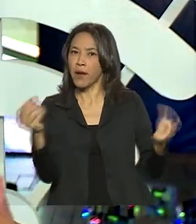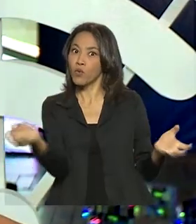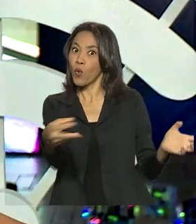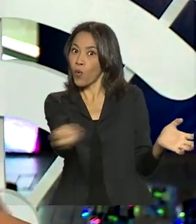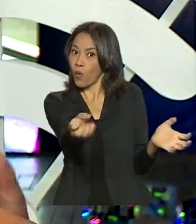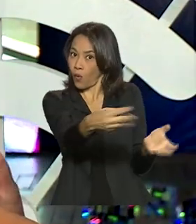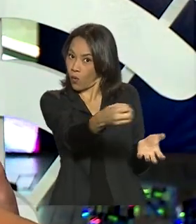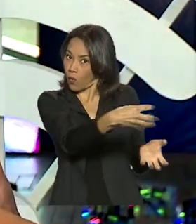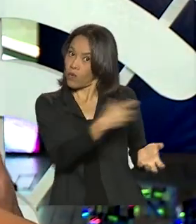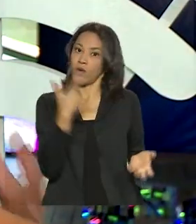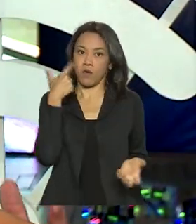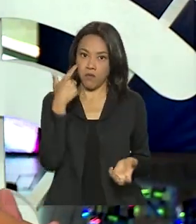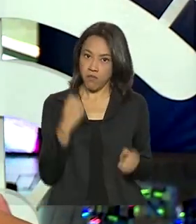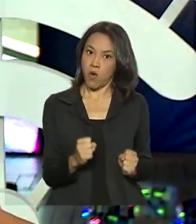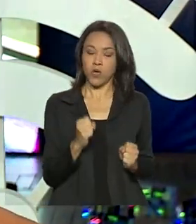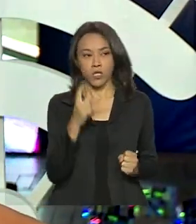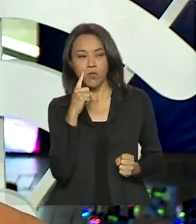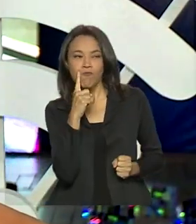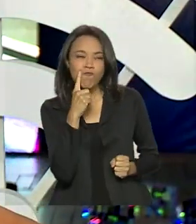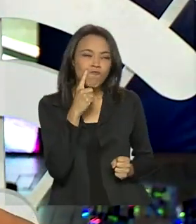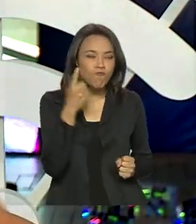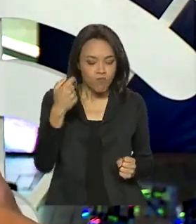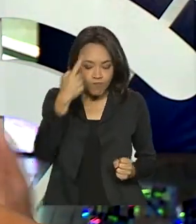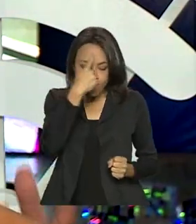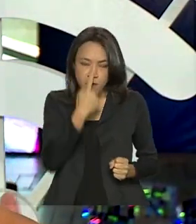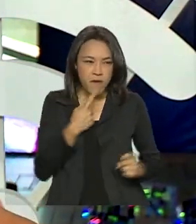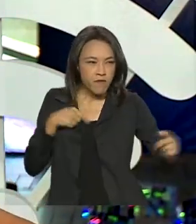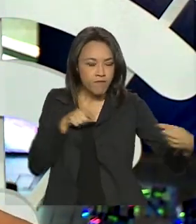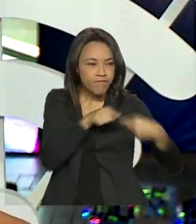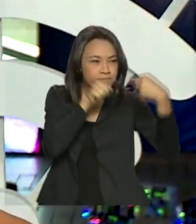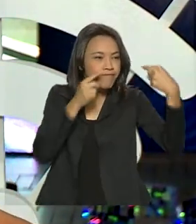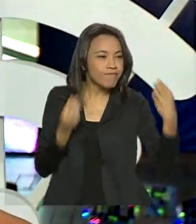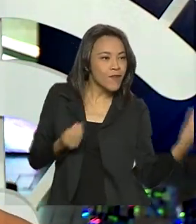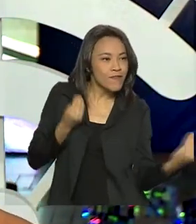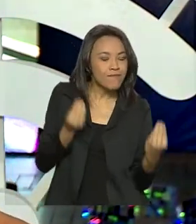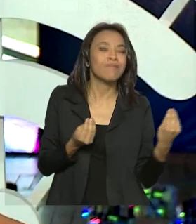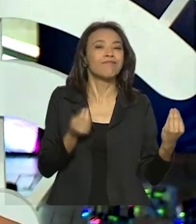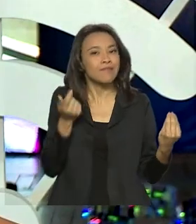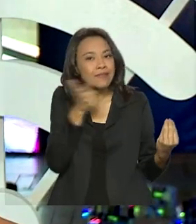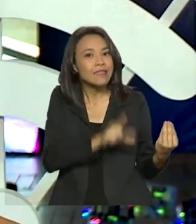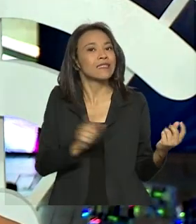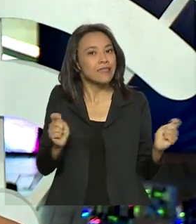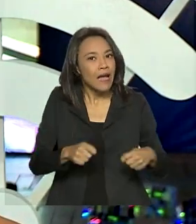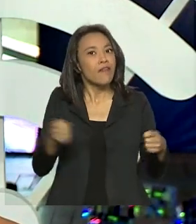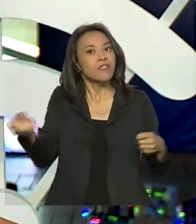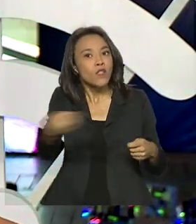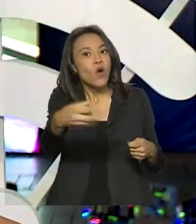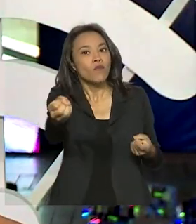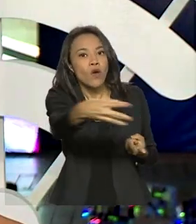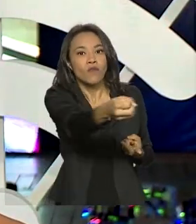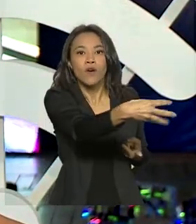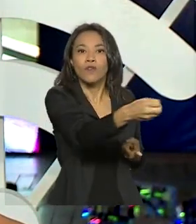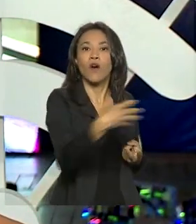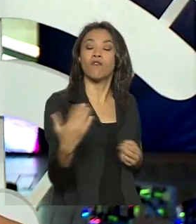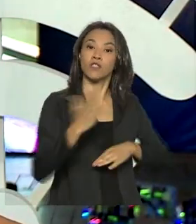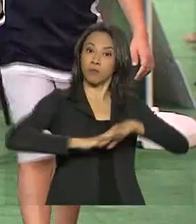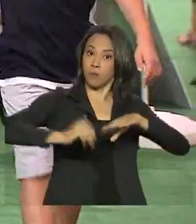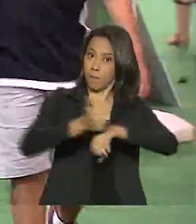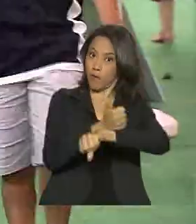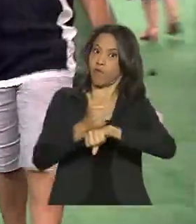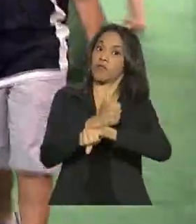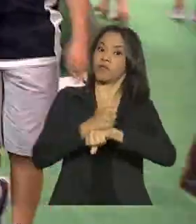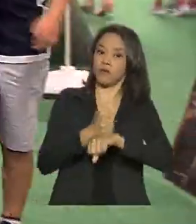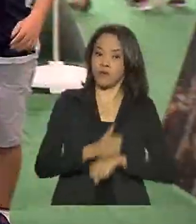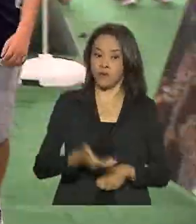perceber aptidão, afinidade, porque vão vir novos mercados, novas profissões e já vão surgir.